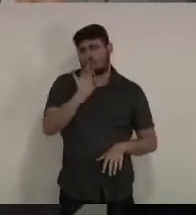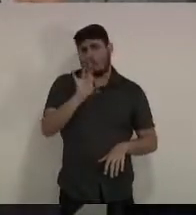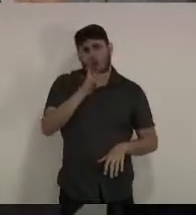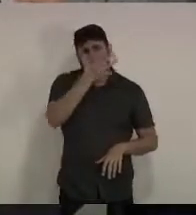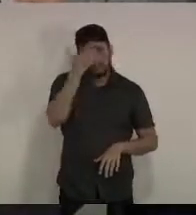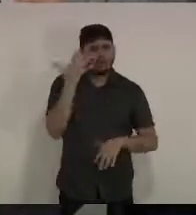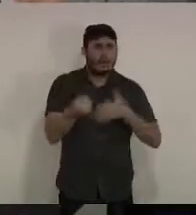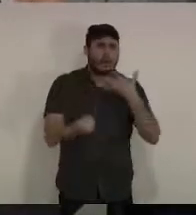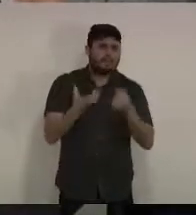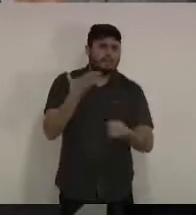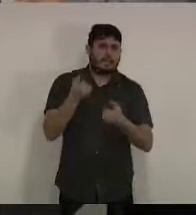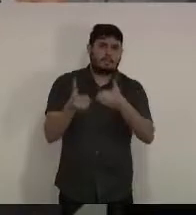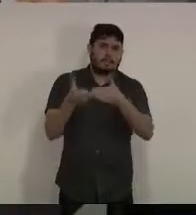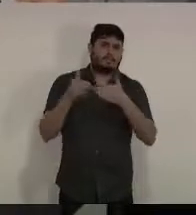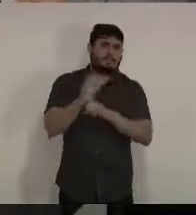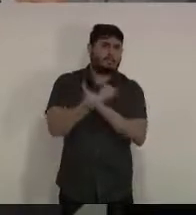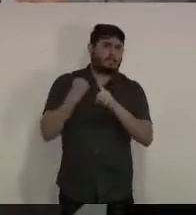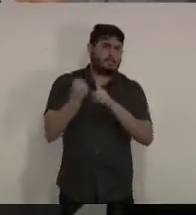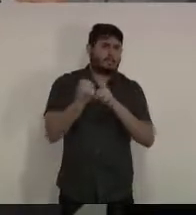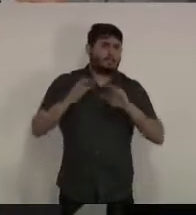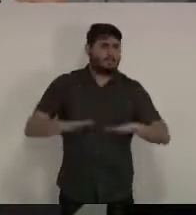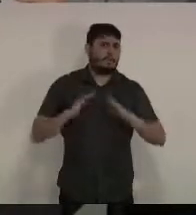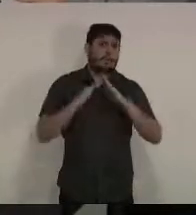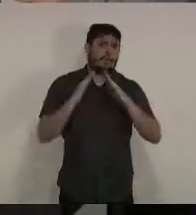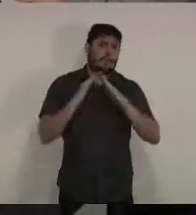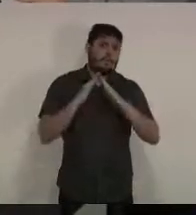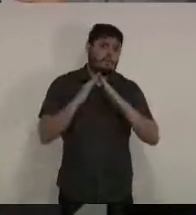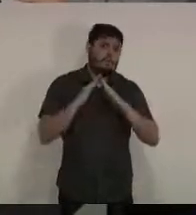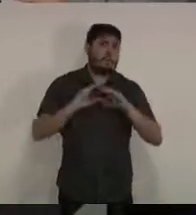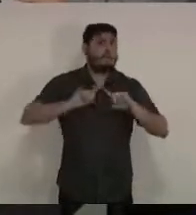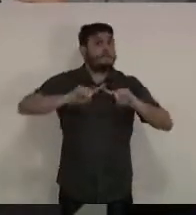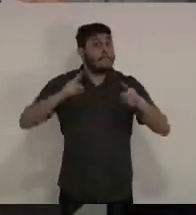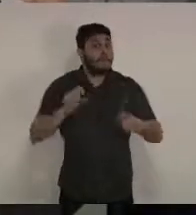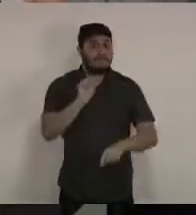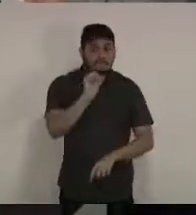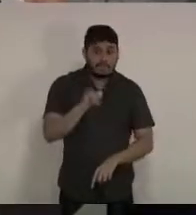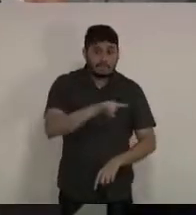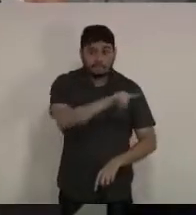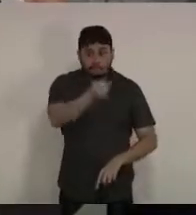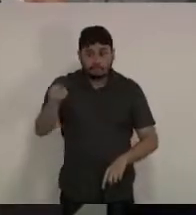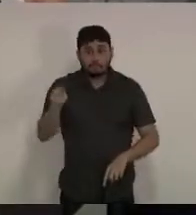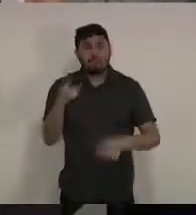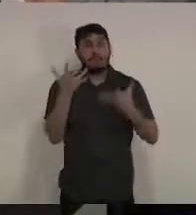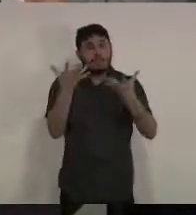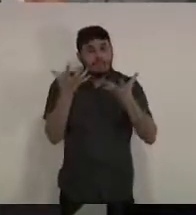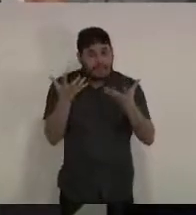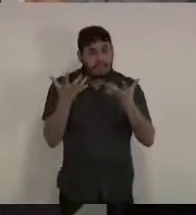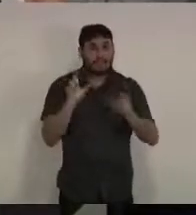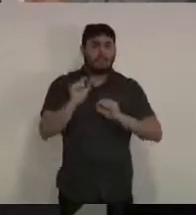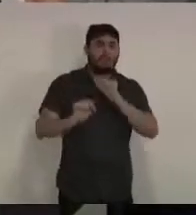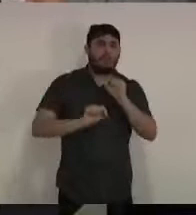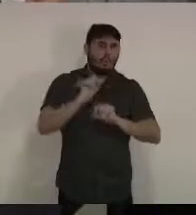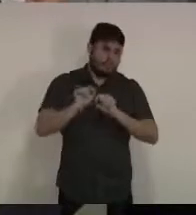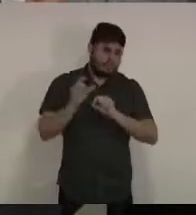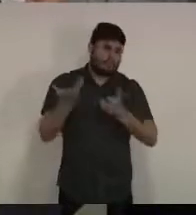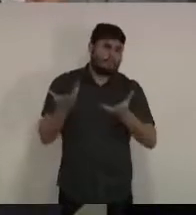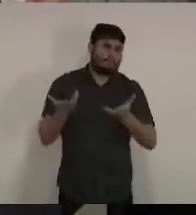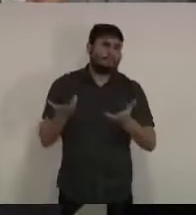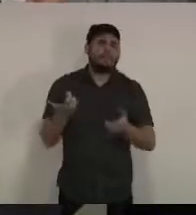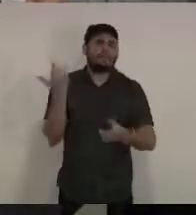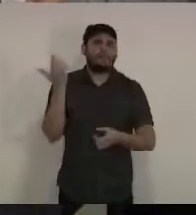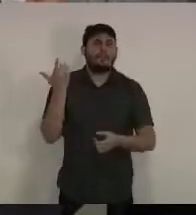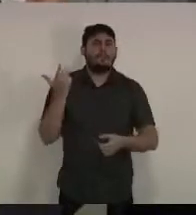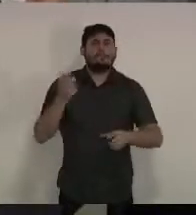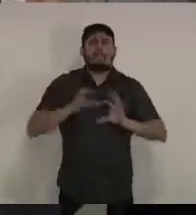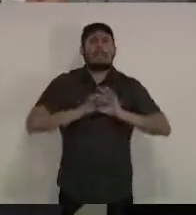precisa elevar esse número para garantir que nós possamos sair dessas restrições de uma